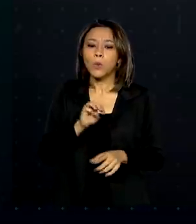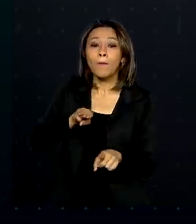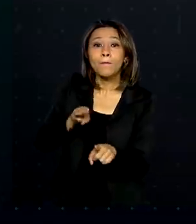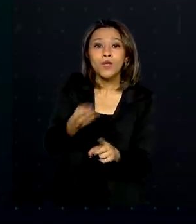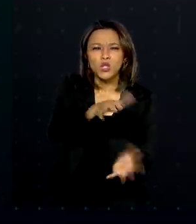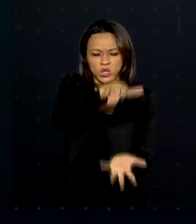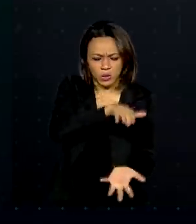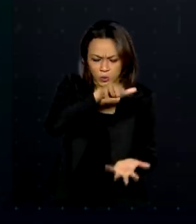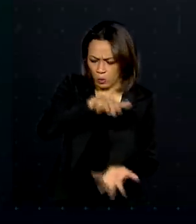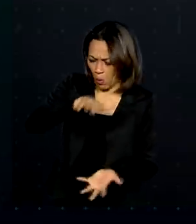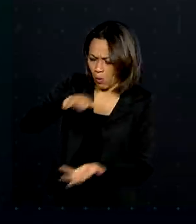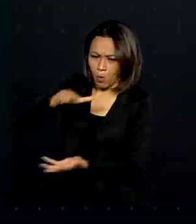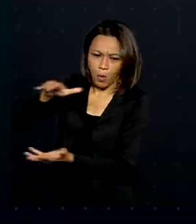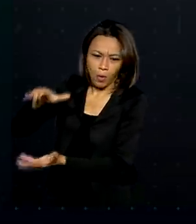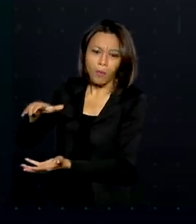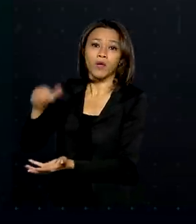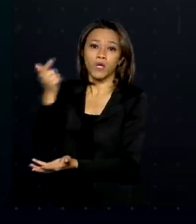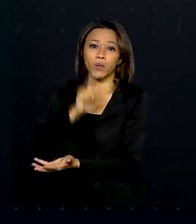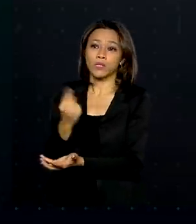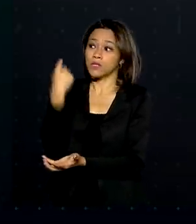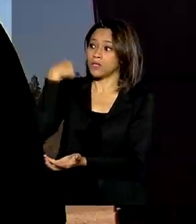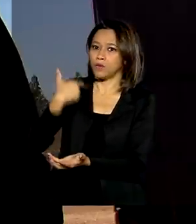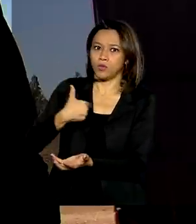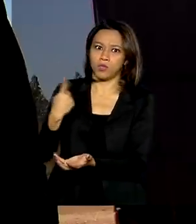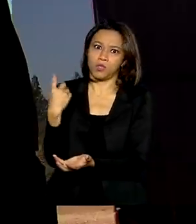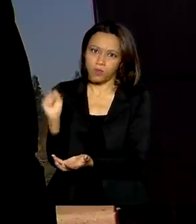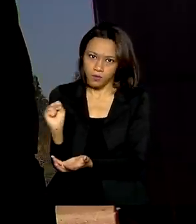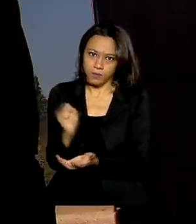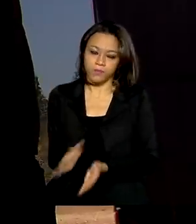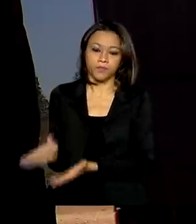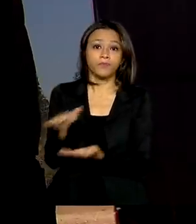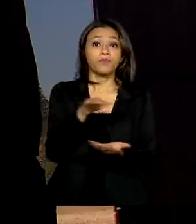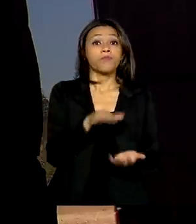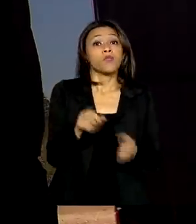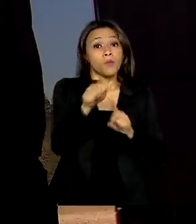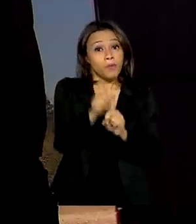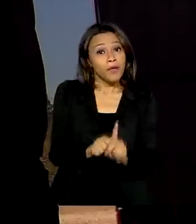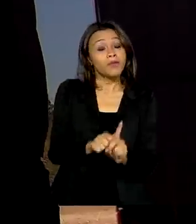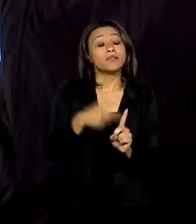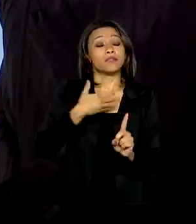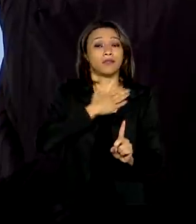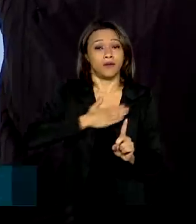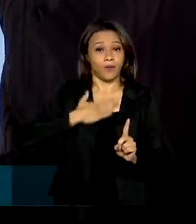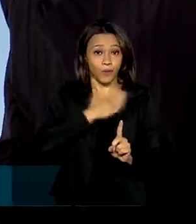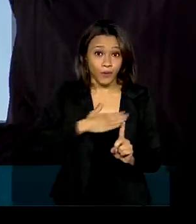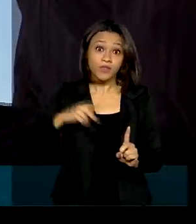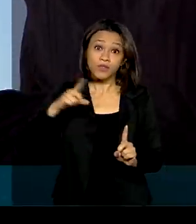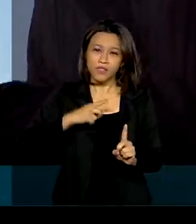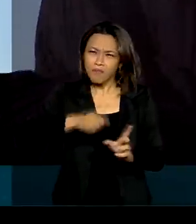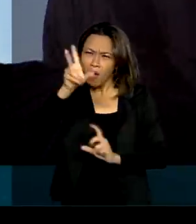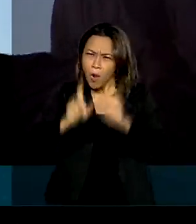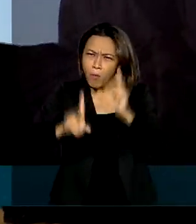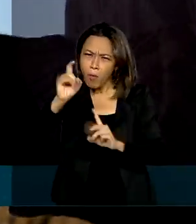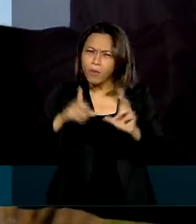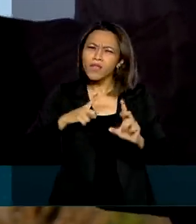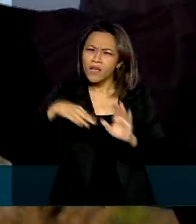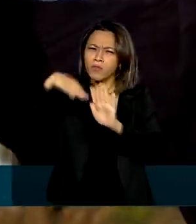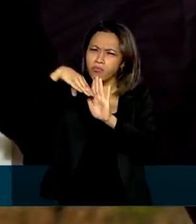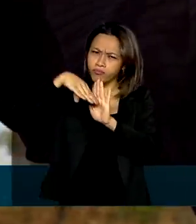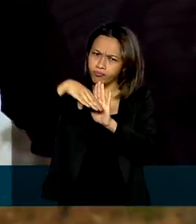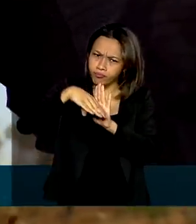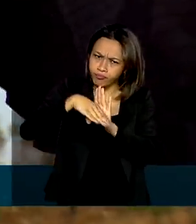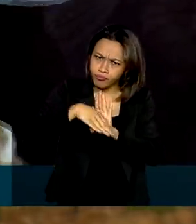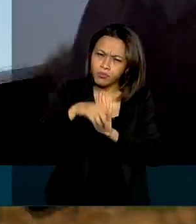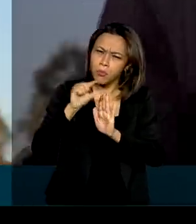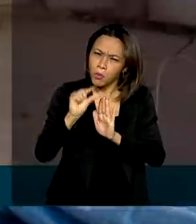de sacas, alcançado em 2018. Em agosto, as exportações sofreram uma leve queda. Foram